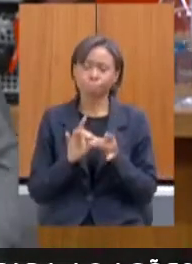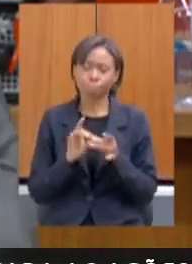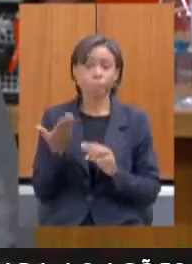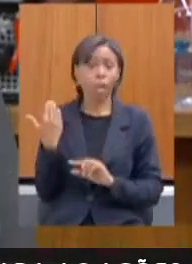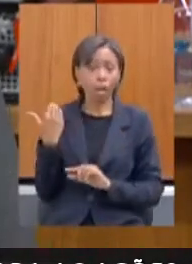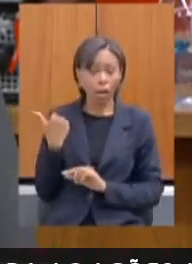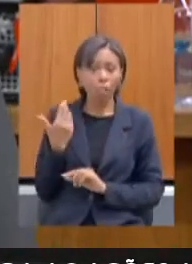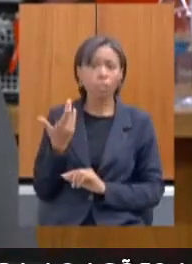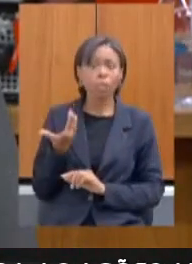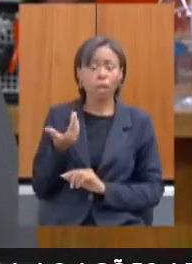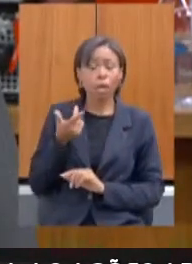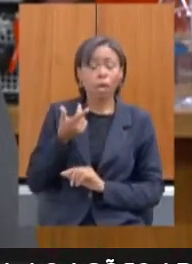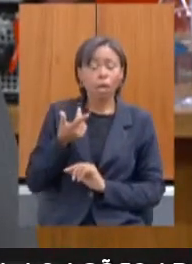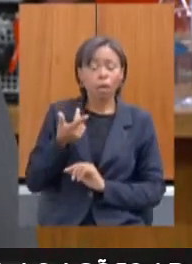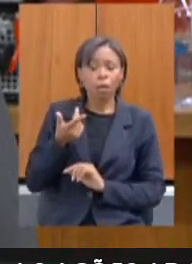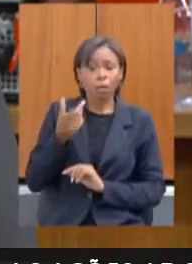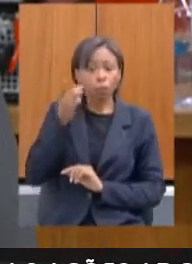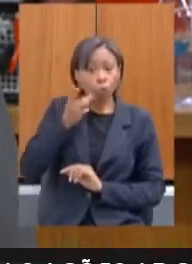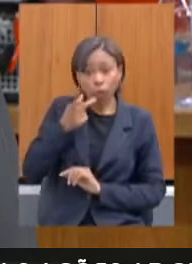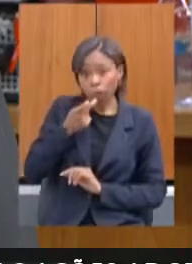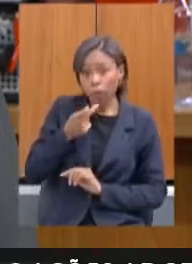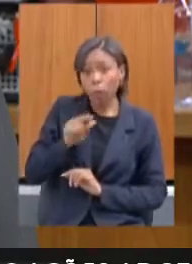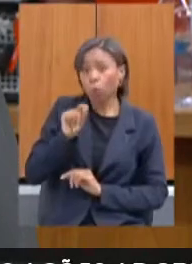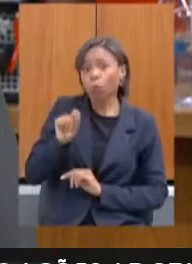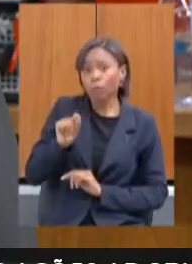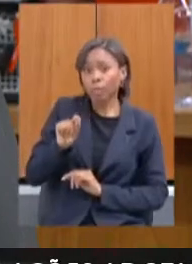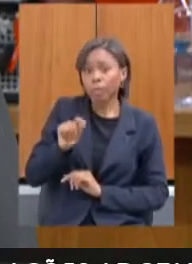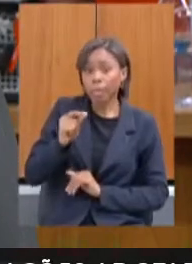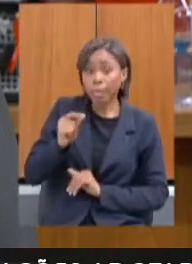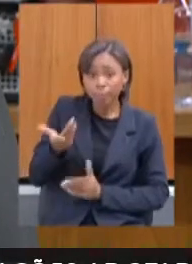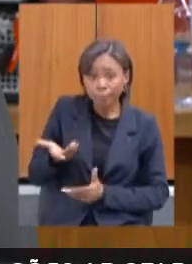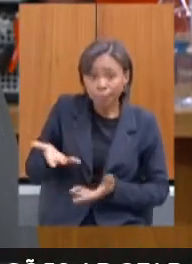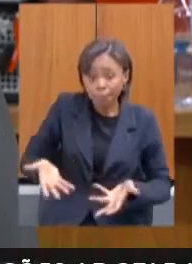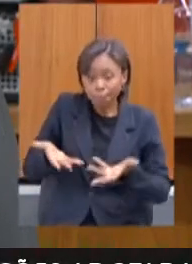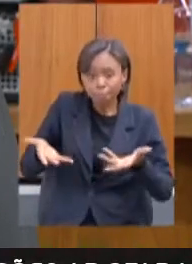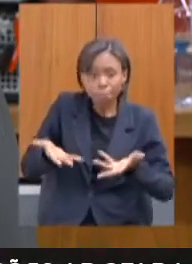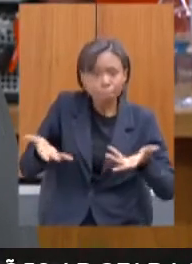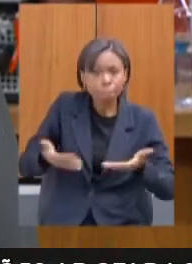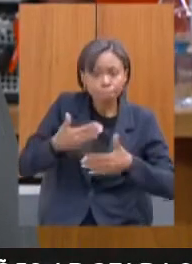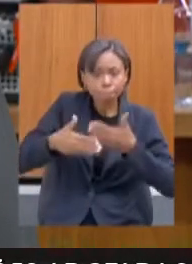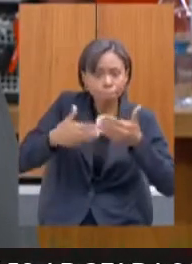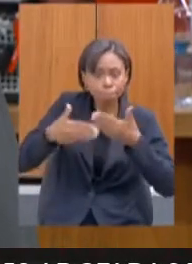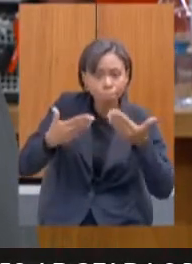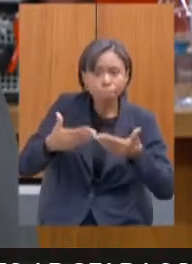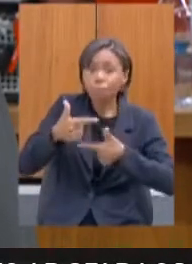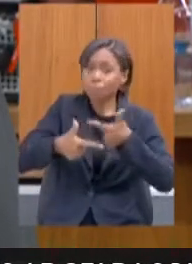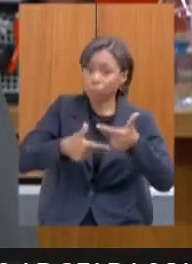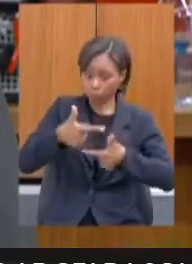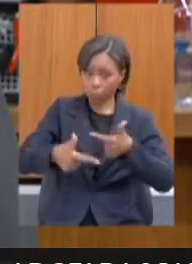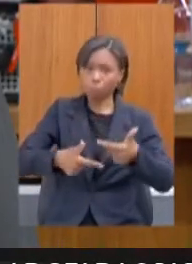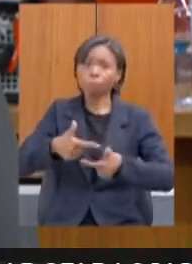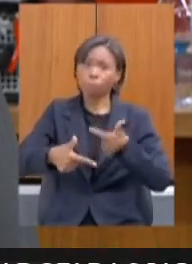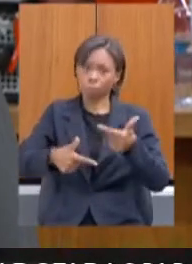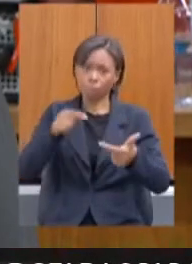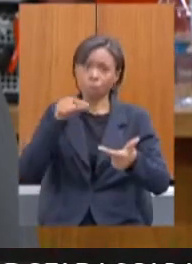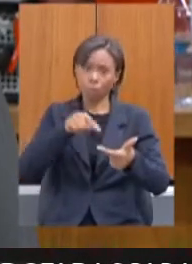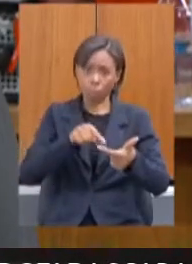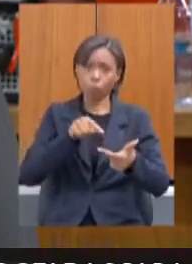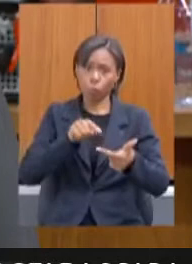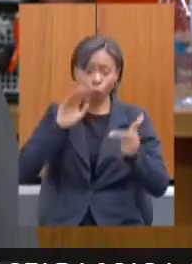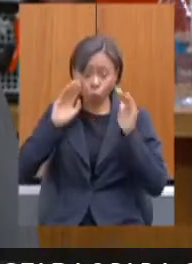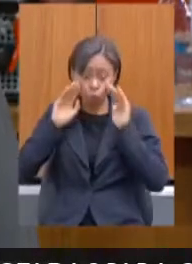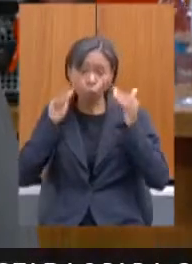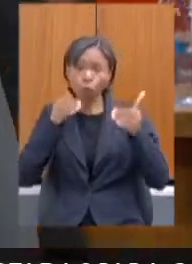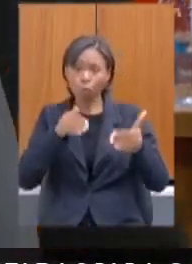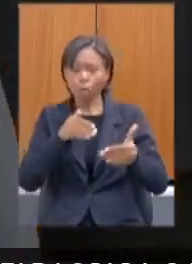antecedeu sobre a questão da geração de empregos. Ela tem toda a razão e é fundamental que a gente foque na geração de empregos,